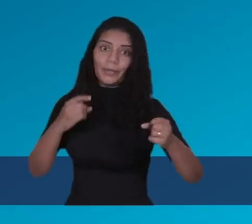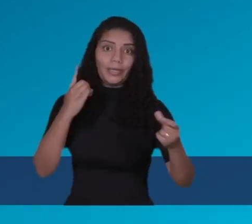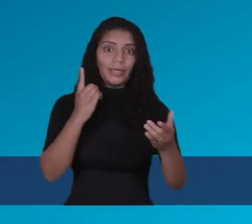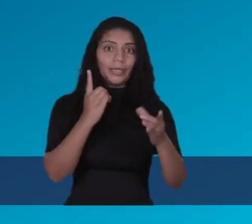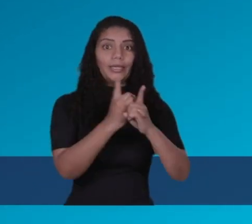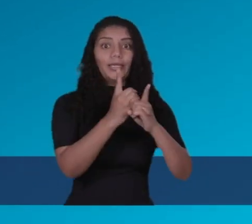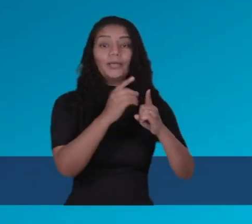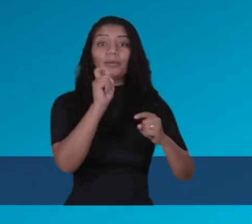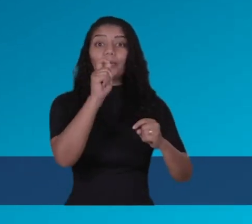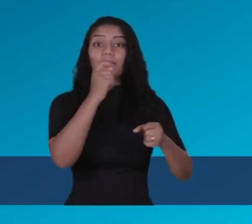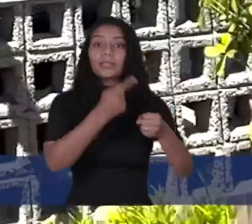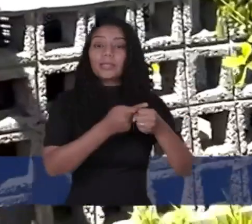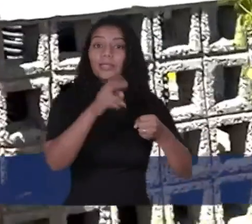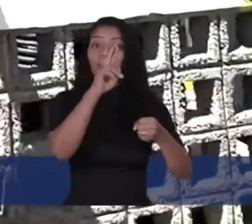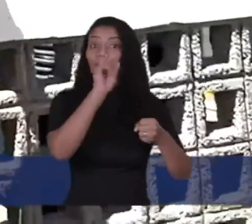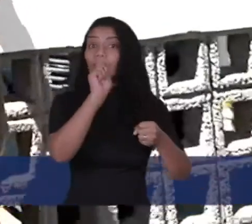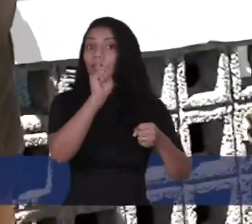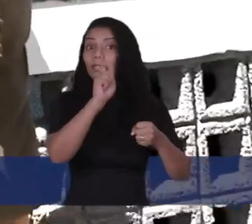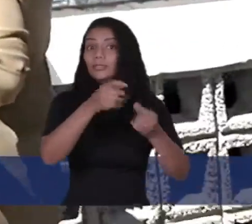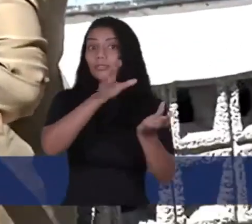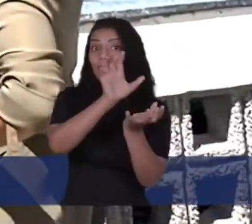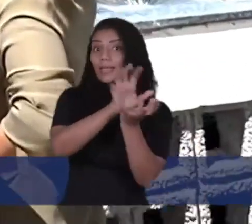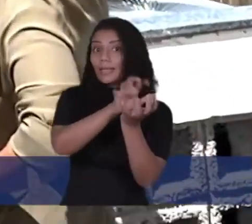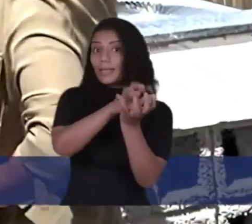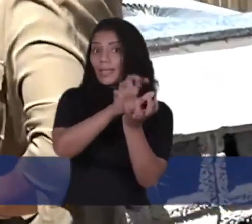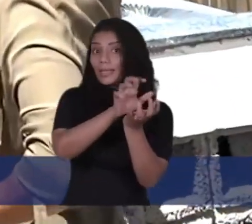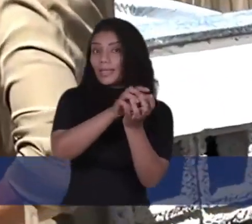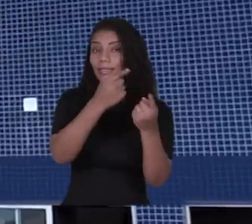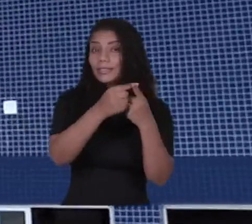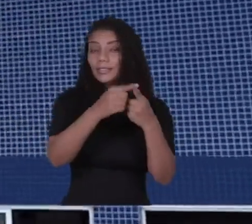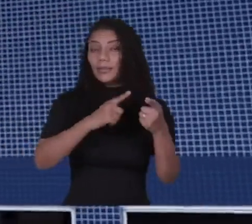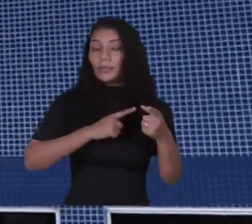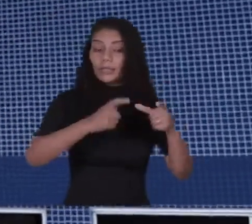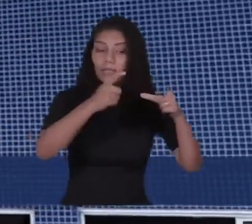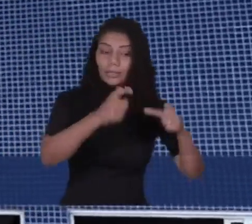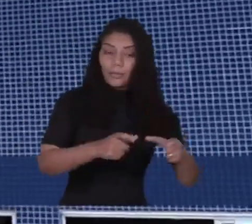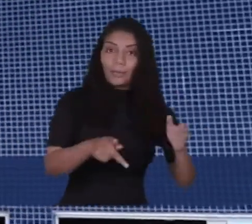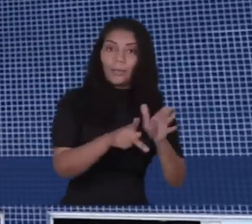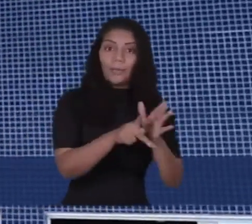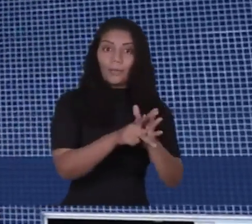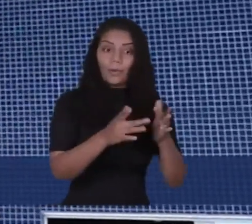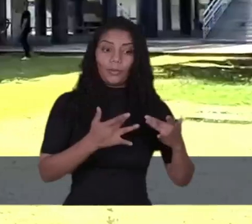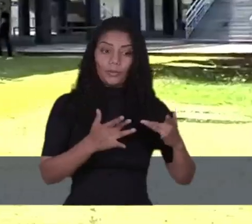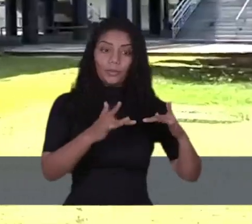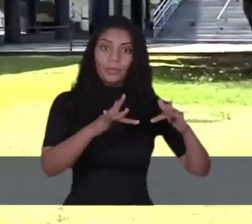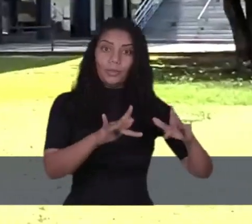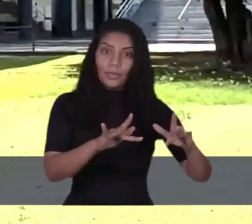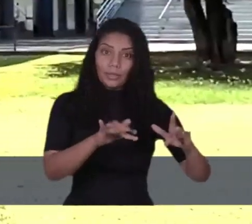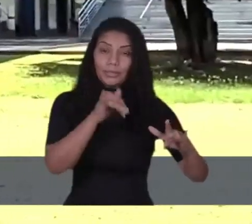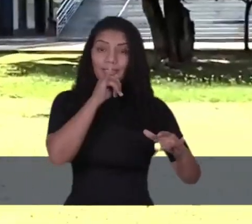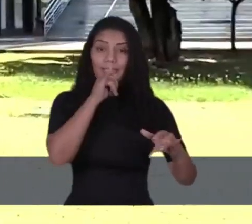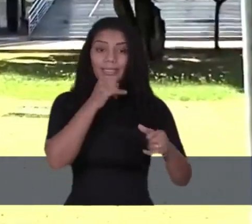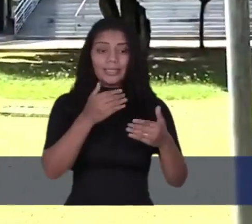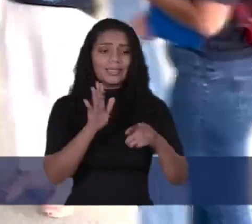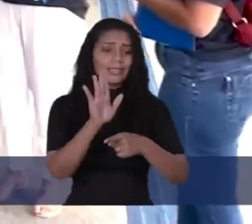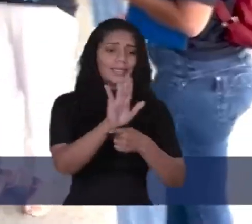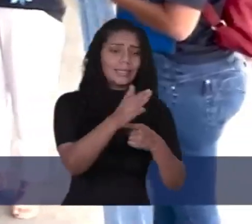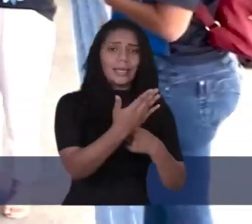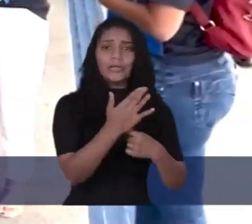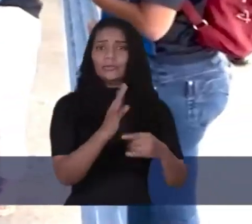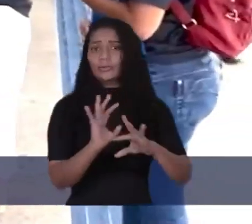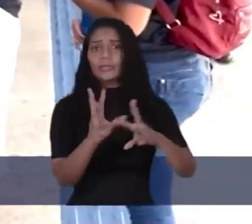iniciativa de sucesso para a Resende. Recife, capital de Pernambuco, onde funcionam os Centros Comunitários da Paz, o COMPAIS.